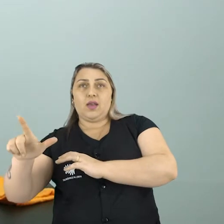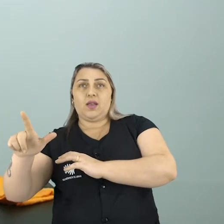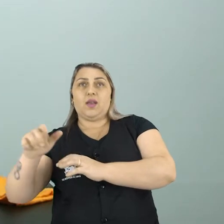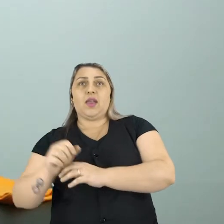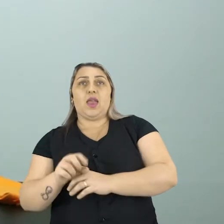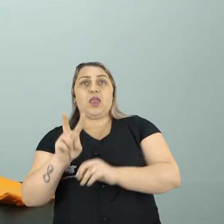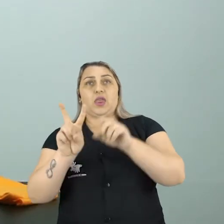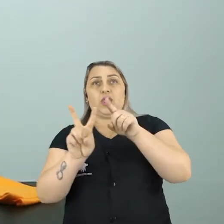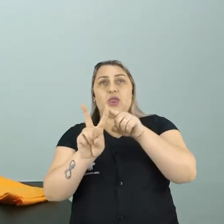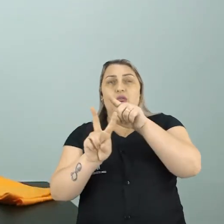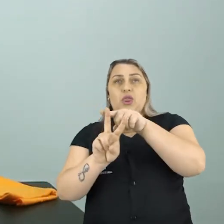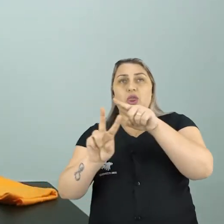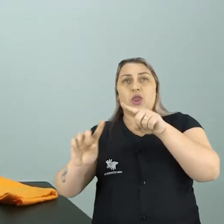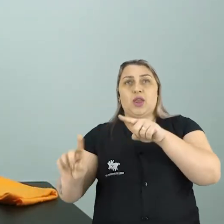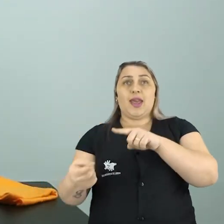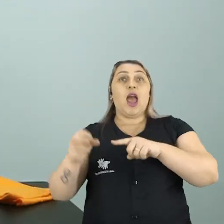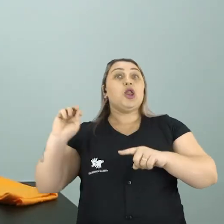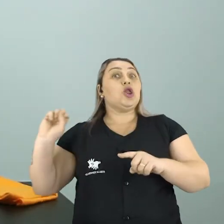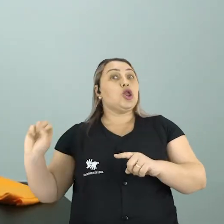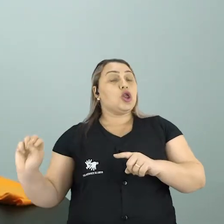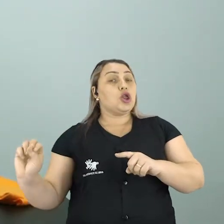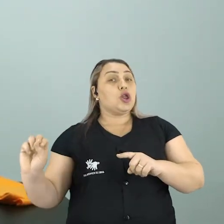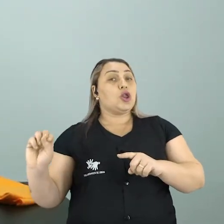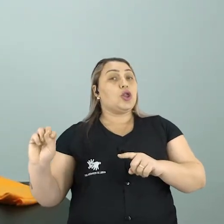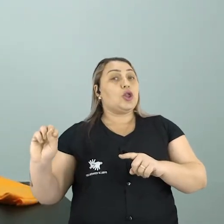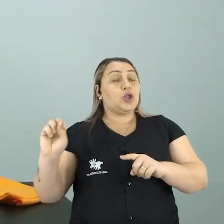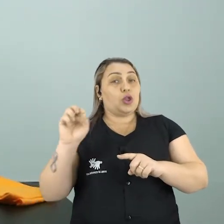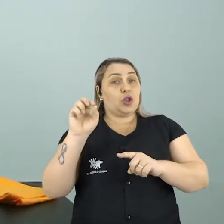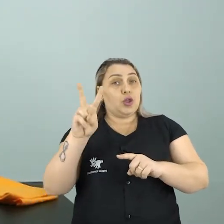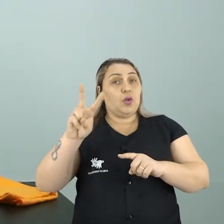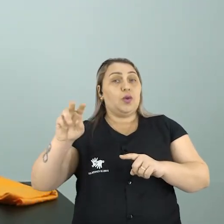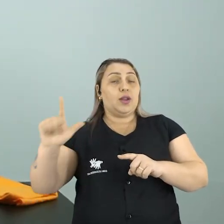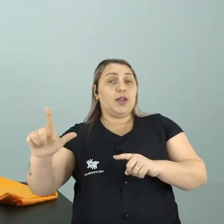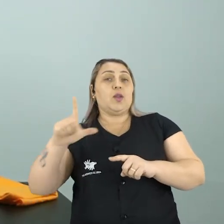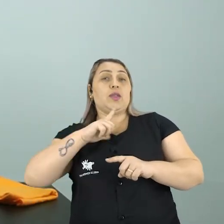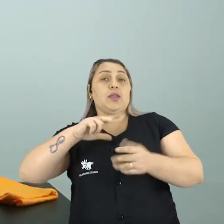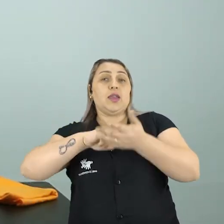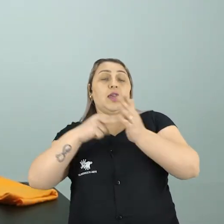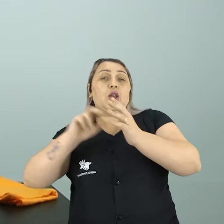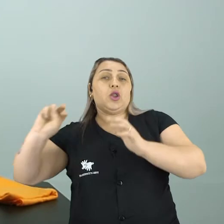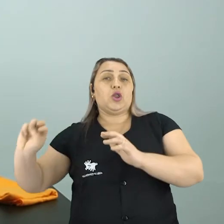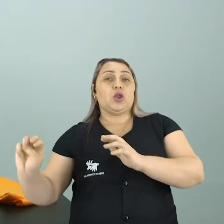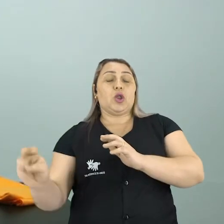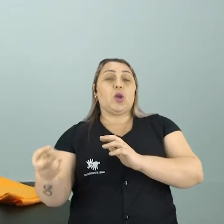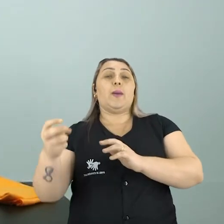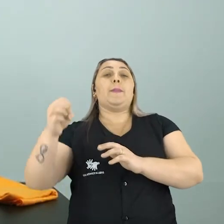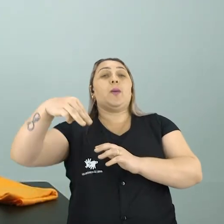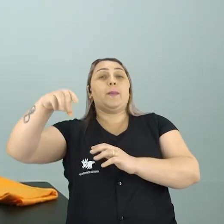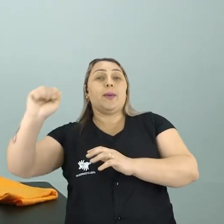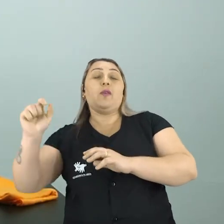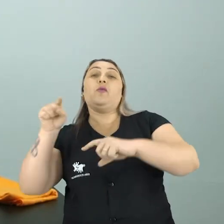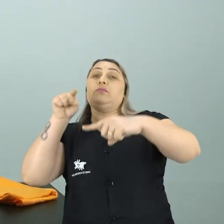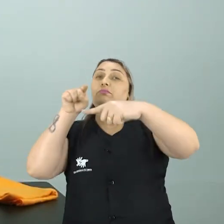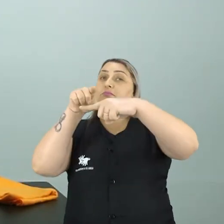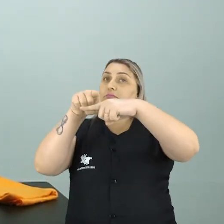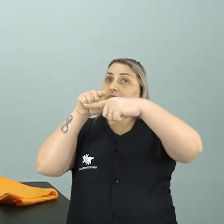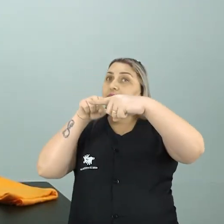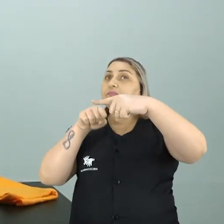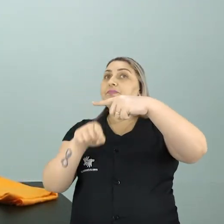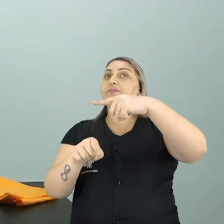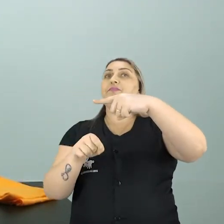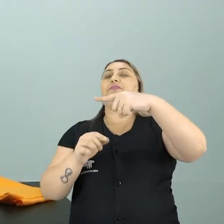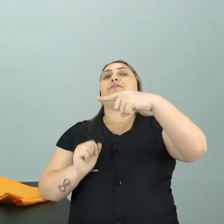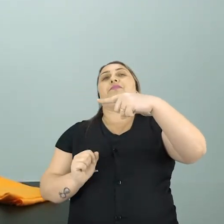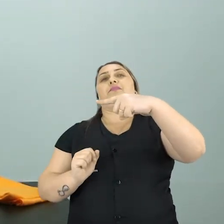2 litros Eu vou ter 2.000 ml Então eu vou dividir Se eu fosse fazer a continha aqui para